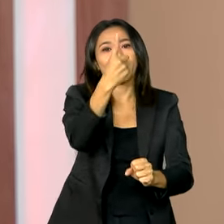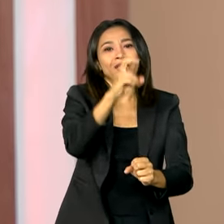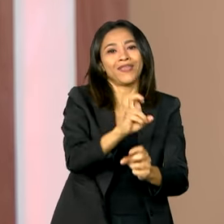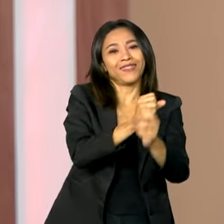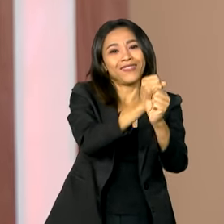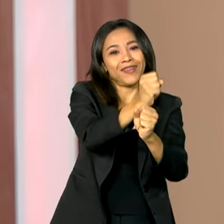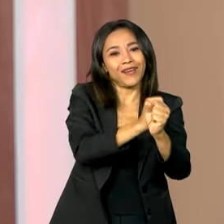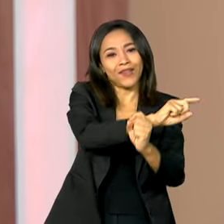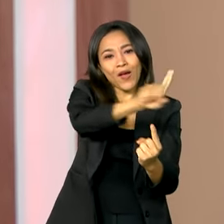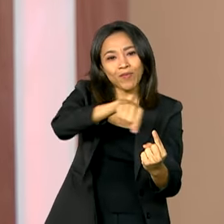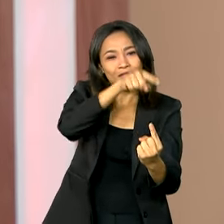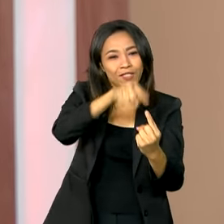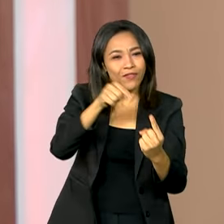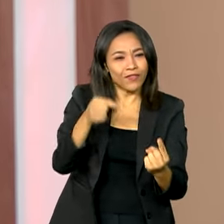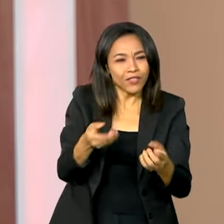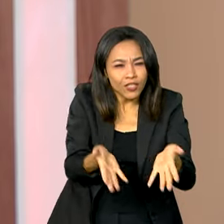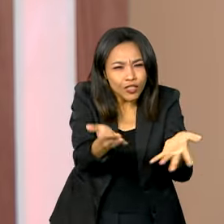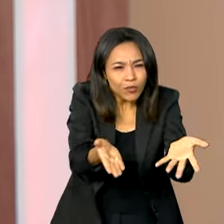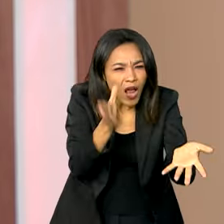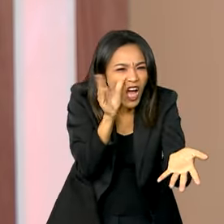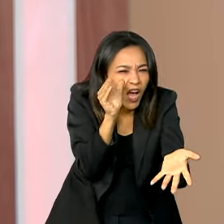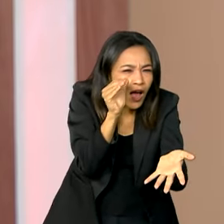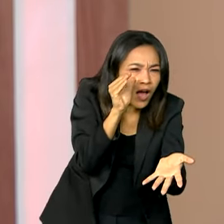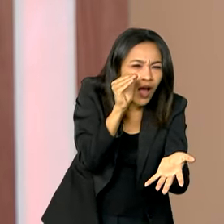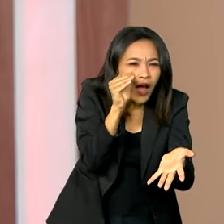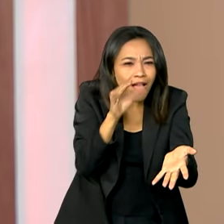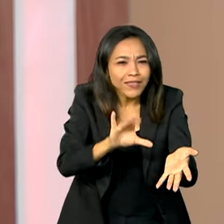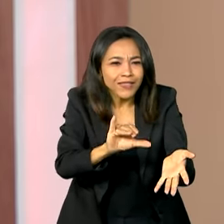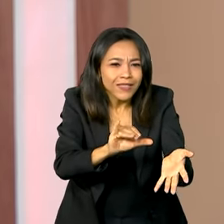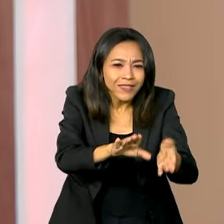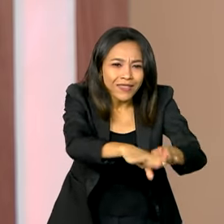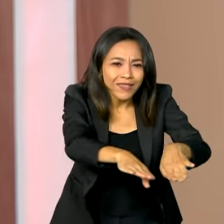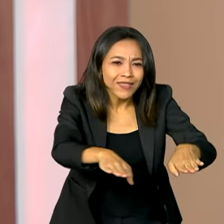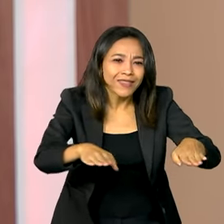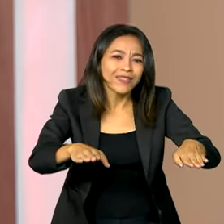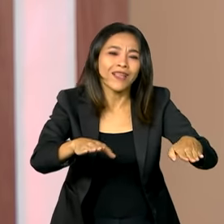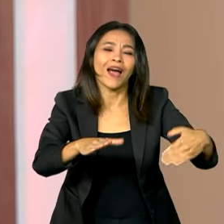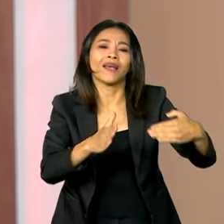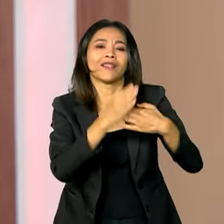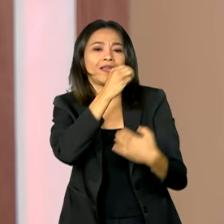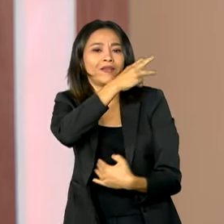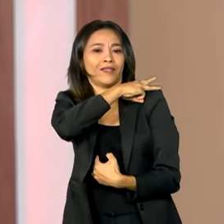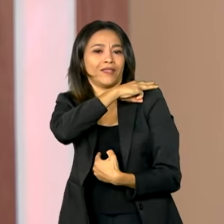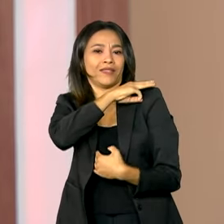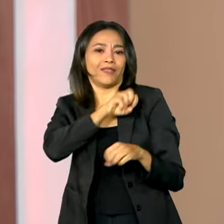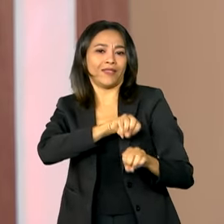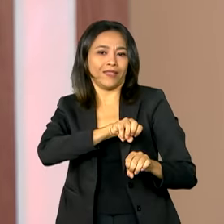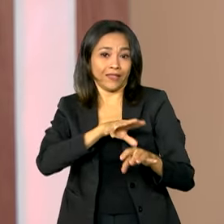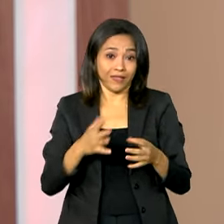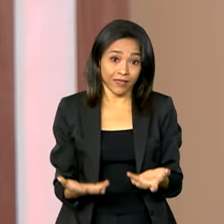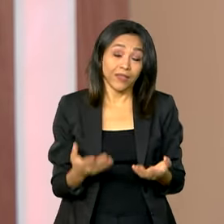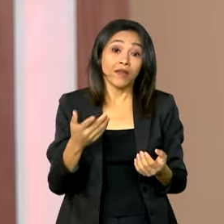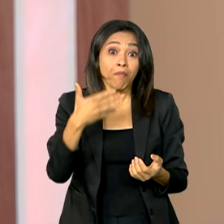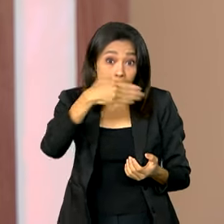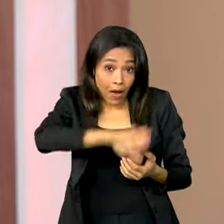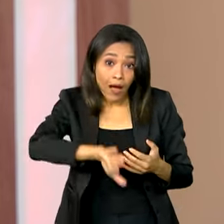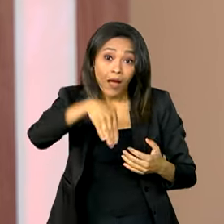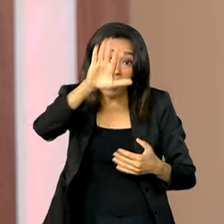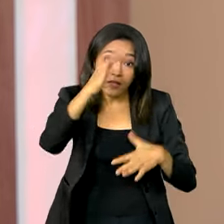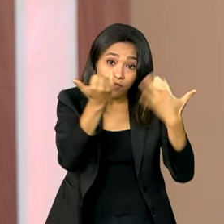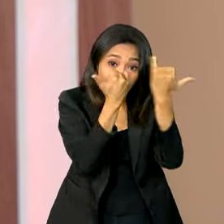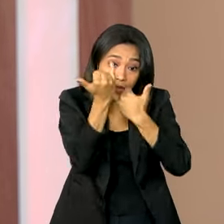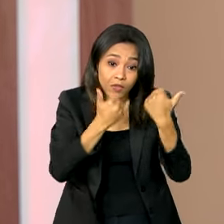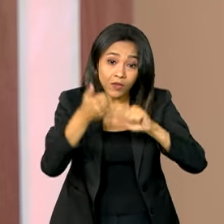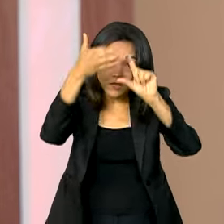de estimular a curiosidade científica da educação infantil ao ensino médio. Mais informações na página do